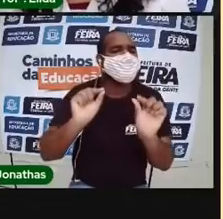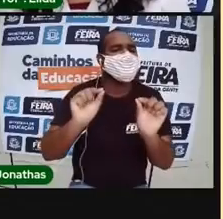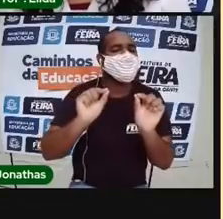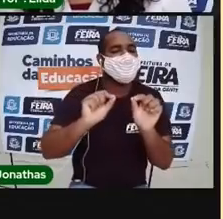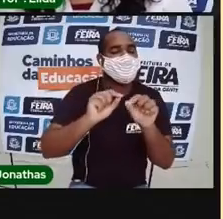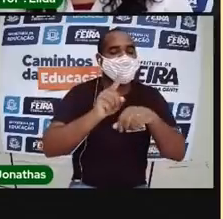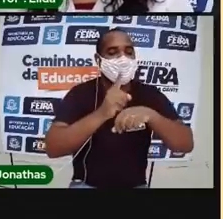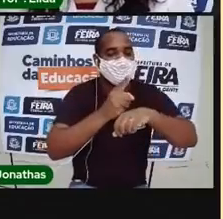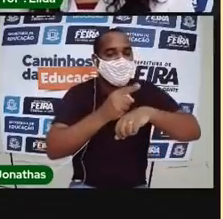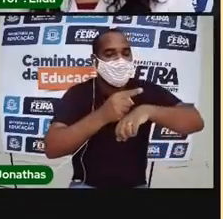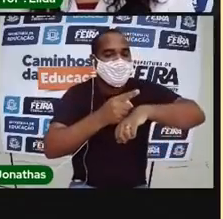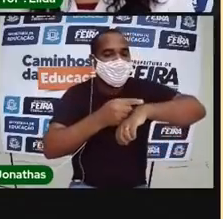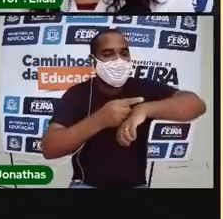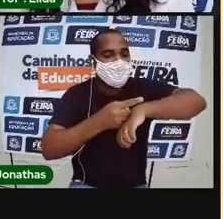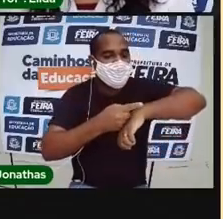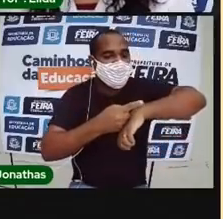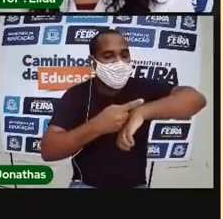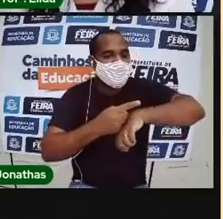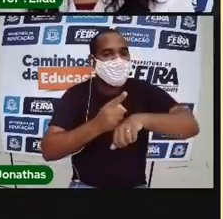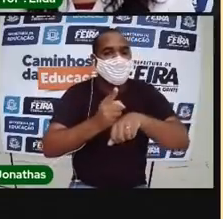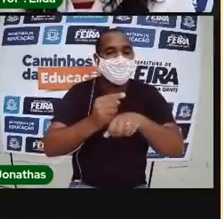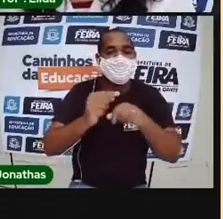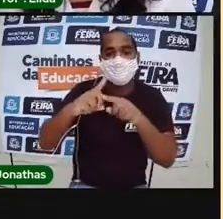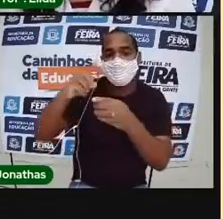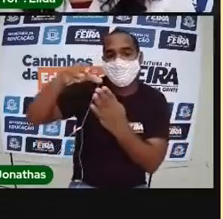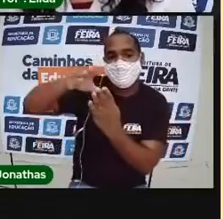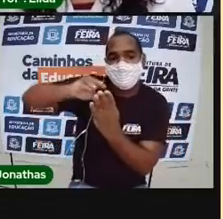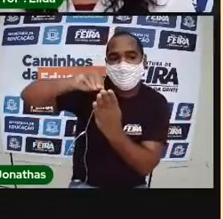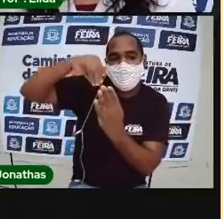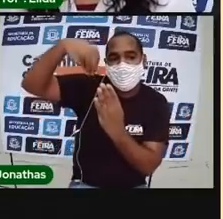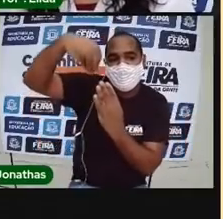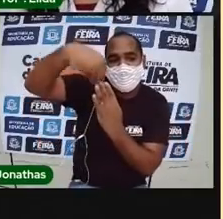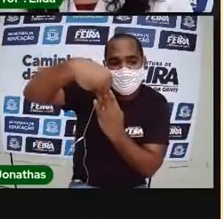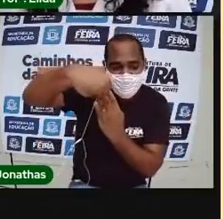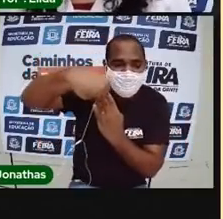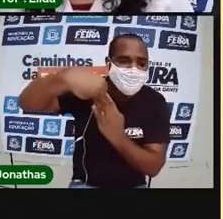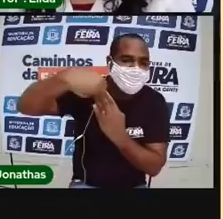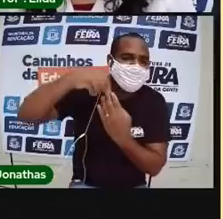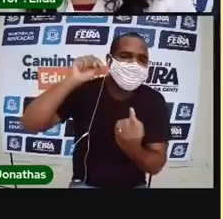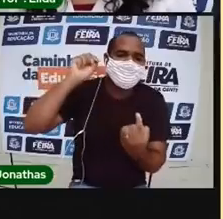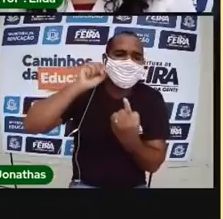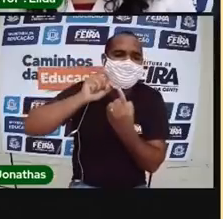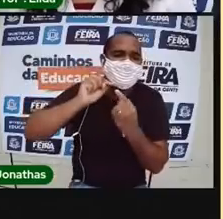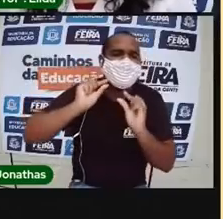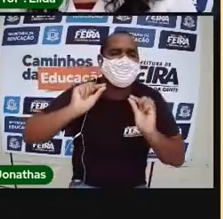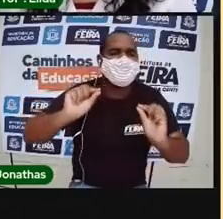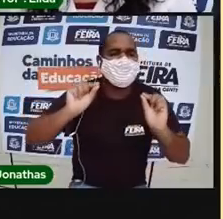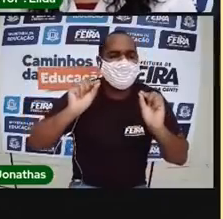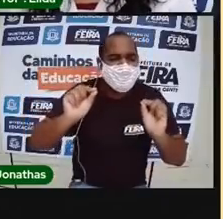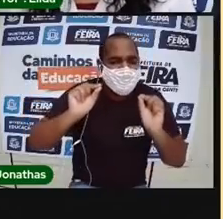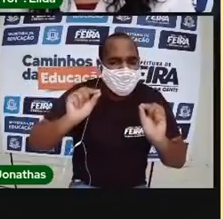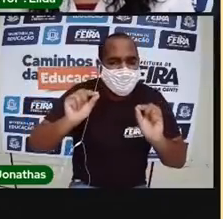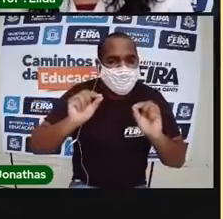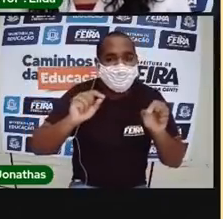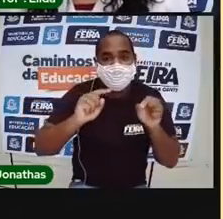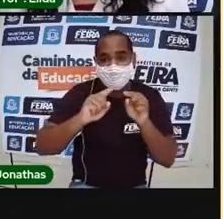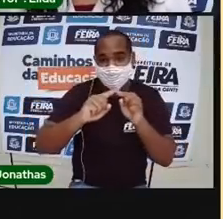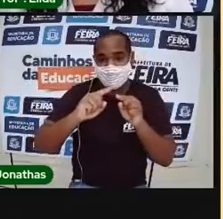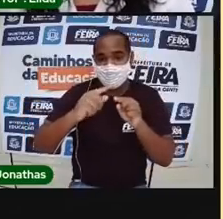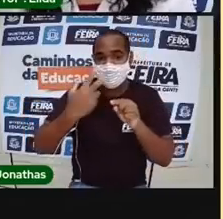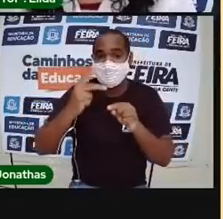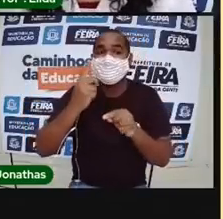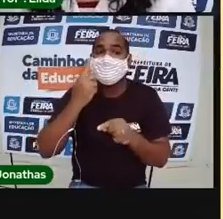relógio, o calendário. Qual é a finalidade deles? Eles servem?